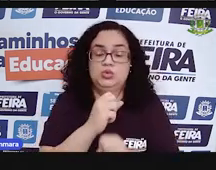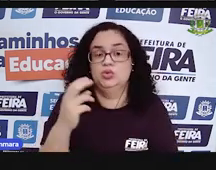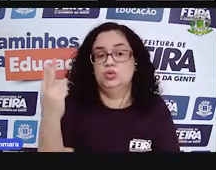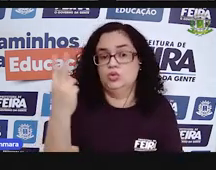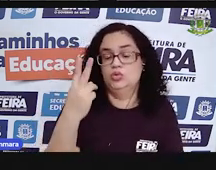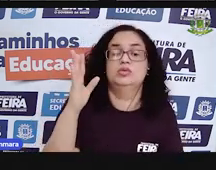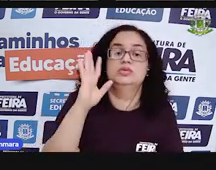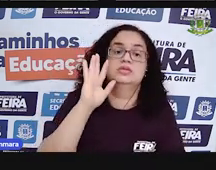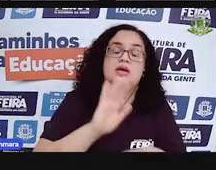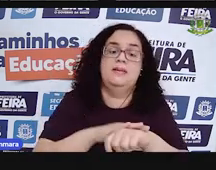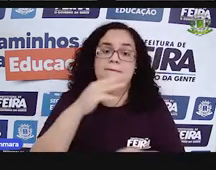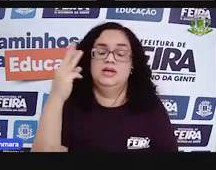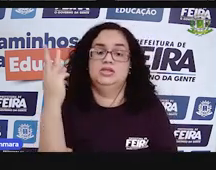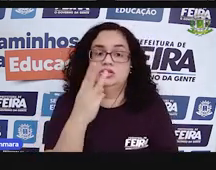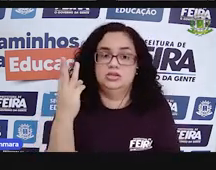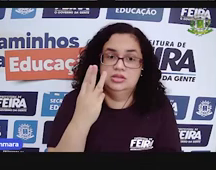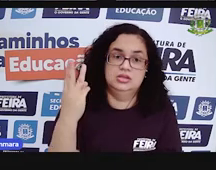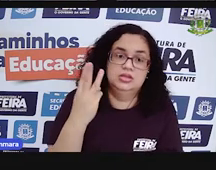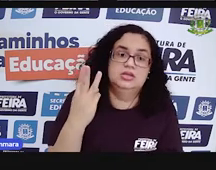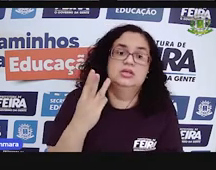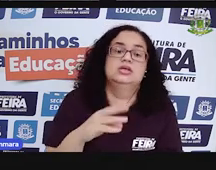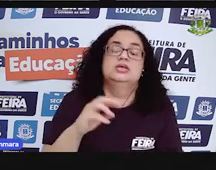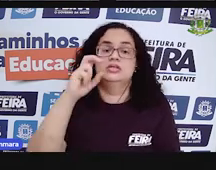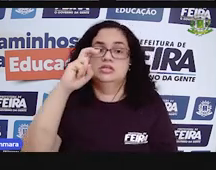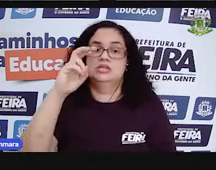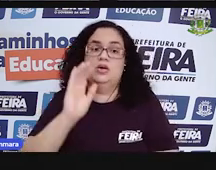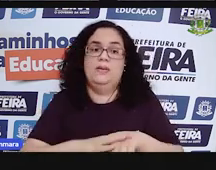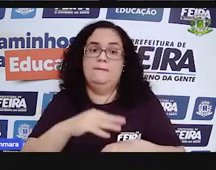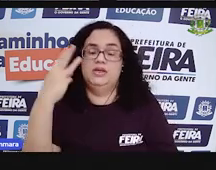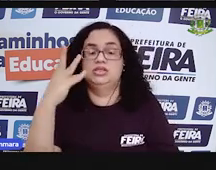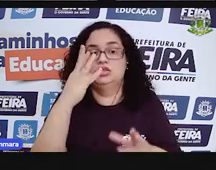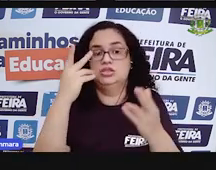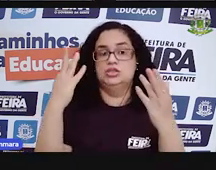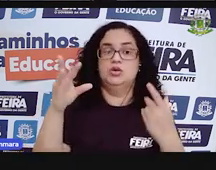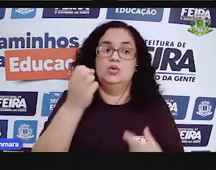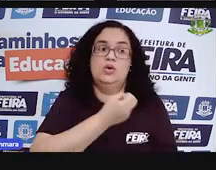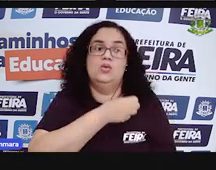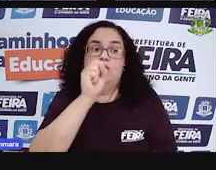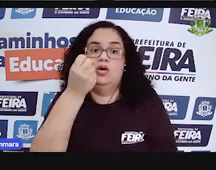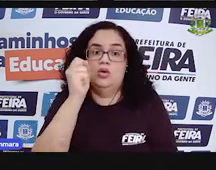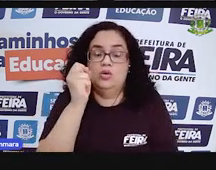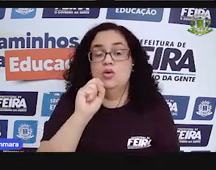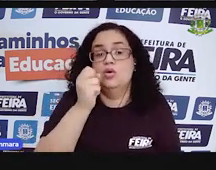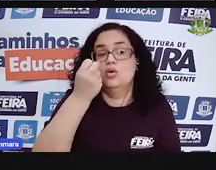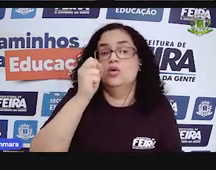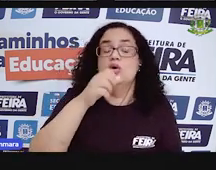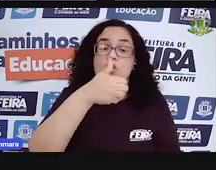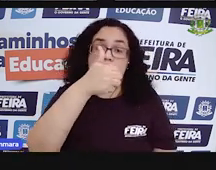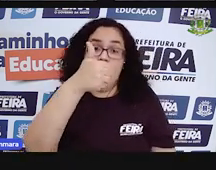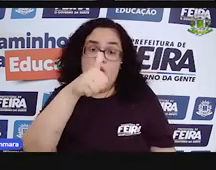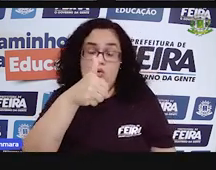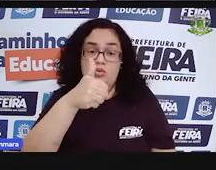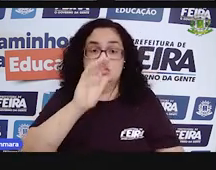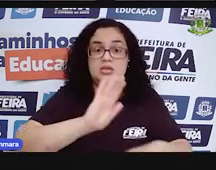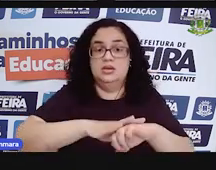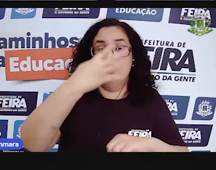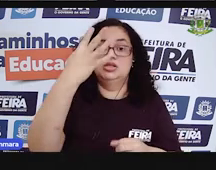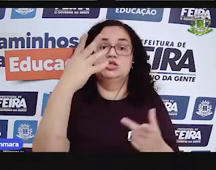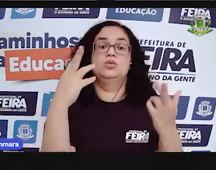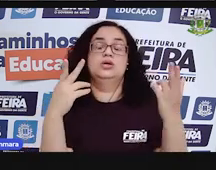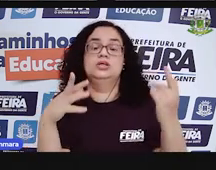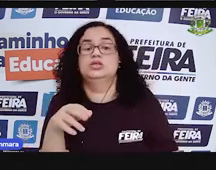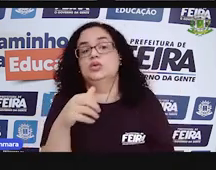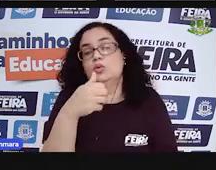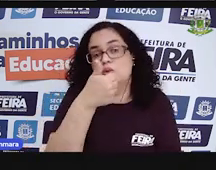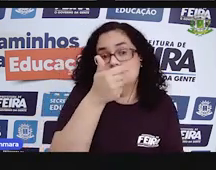Dois mais três, cinco. Cinco mais três, oito. Oito mais três, onze. Onze mais quatro, quinze. Ó! Não